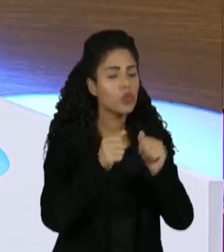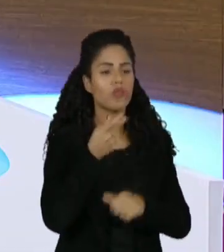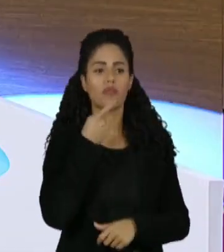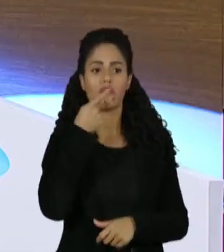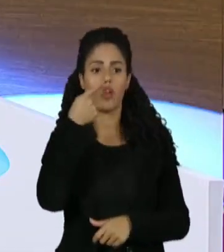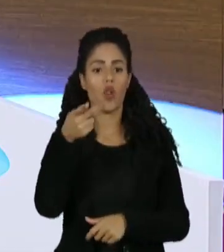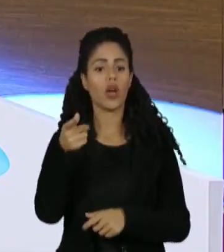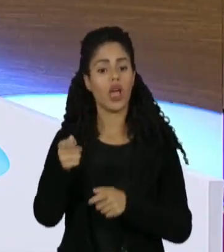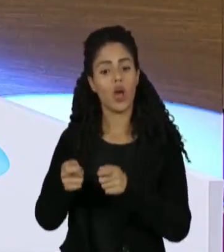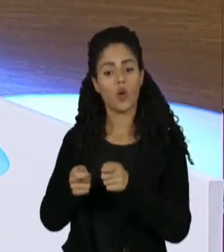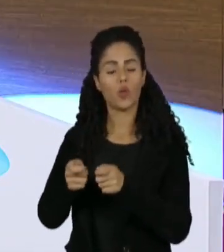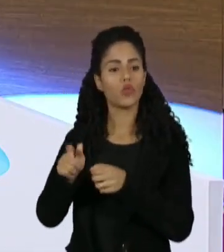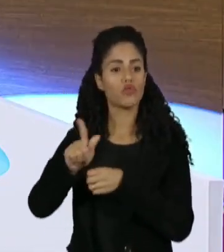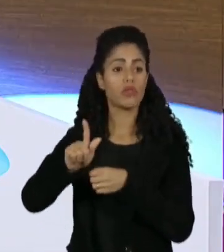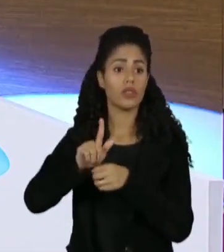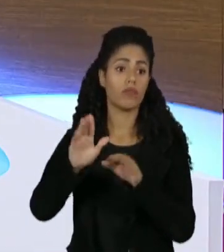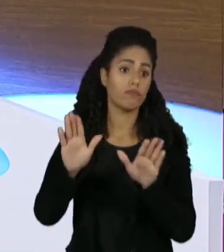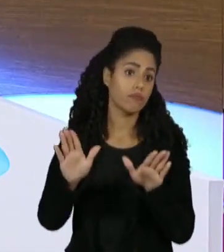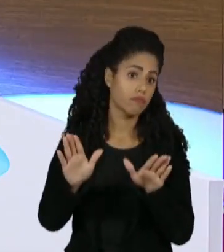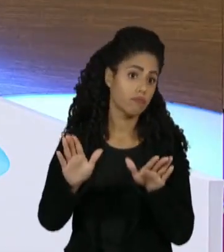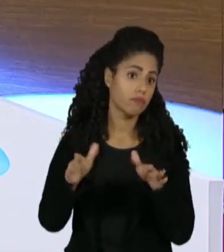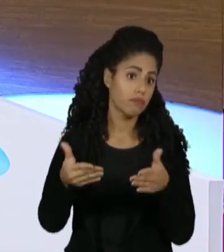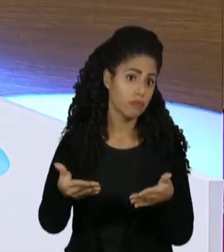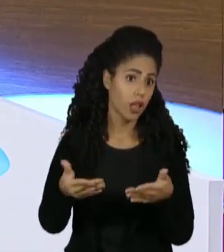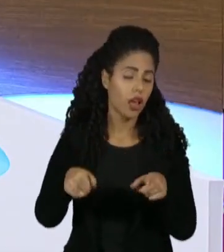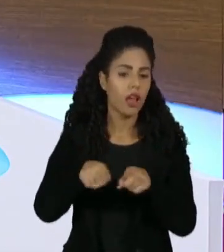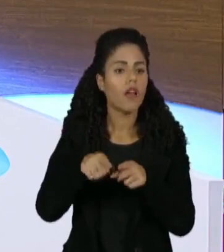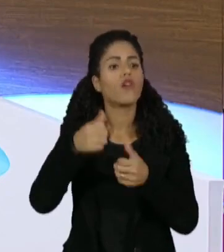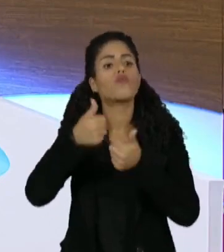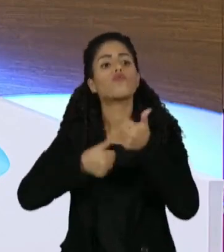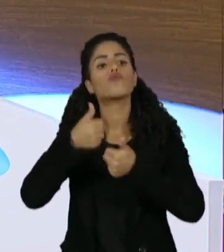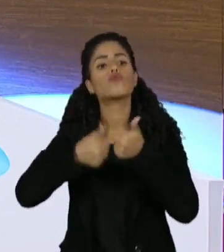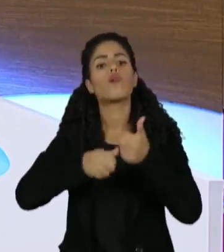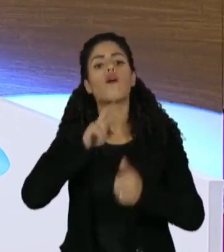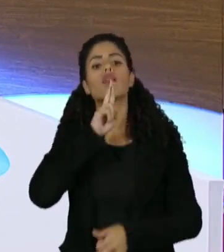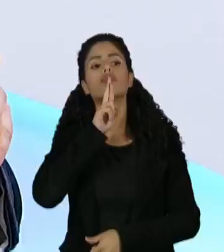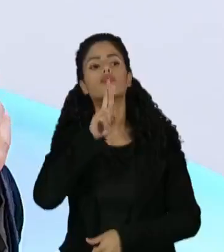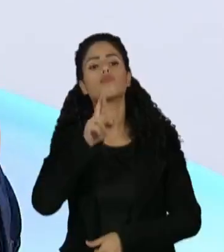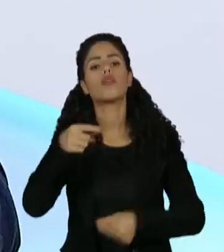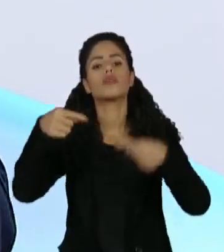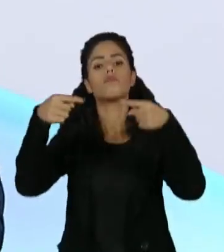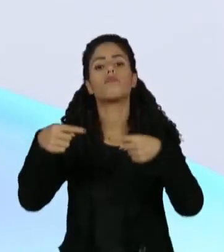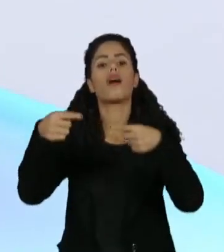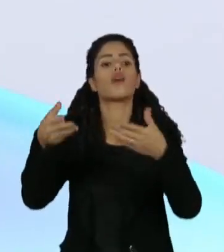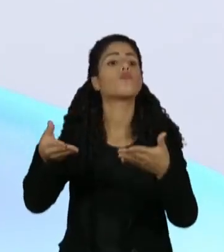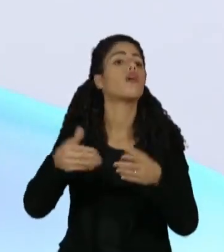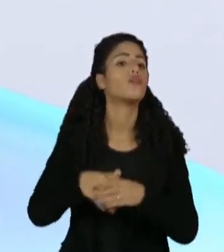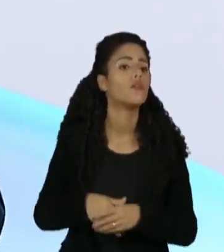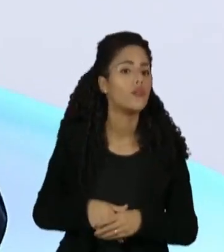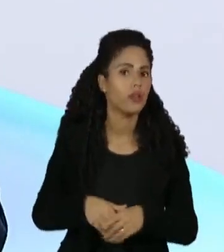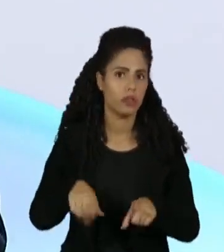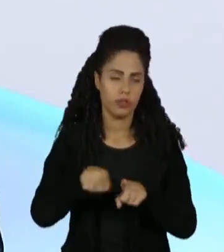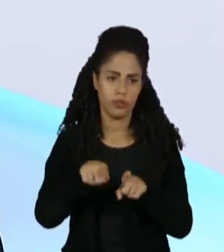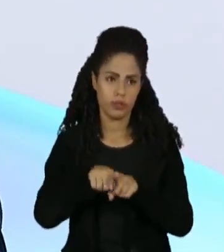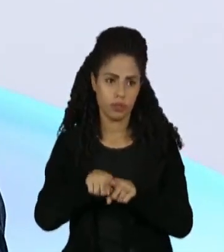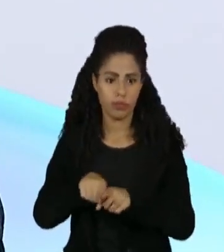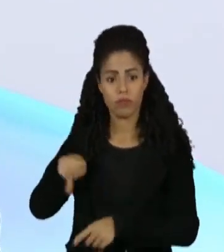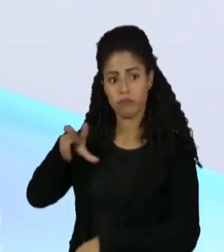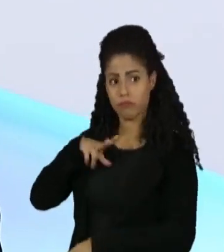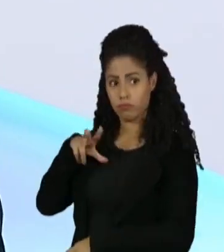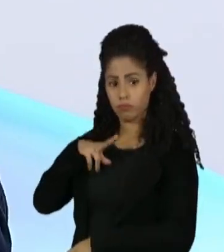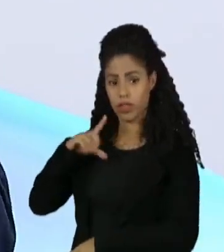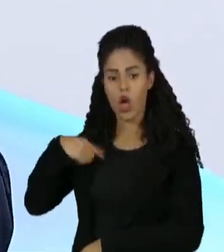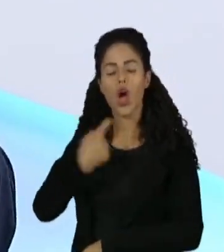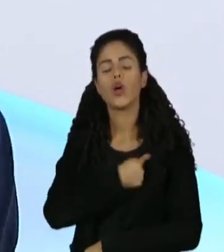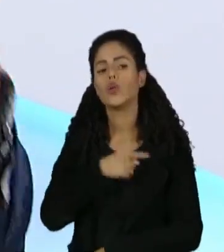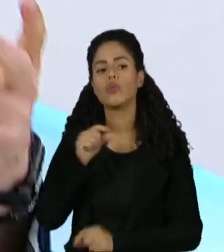era modelo de gestão. Então, o futebol está muito ligado ao resultado. Essa questão democrática, uma entidade privada, isso não significa que